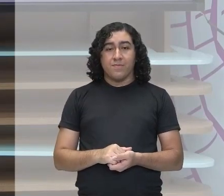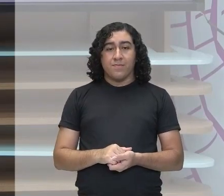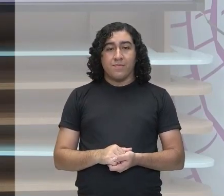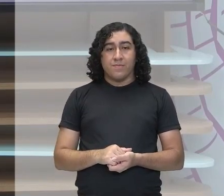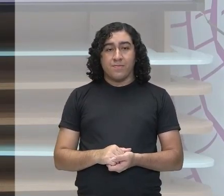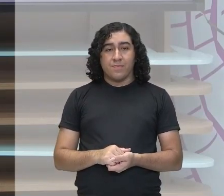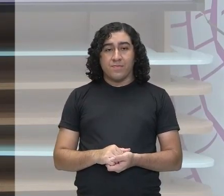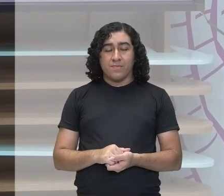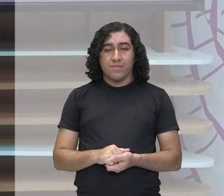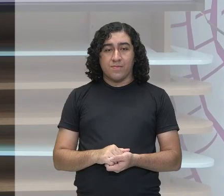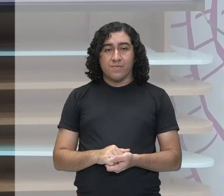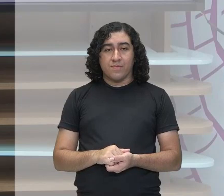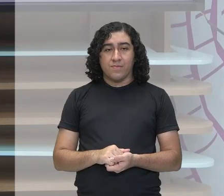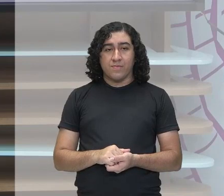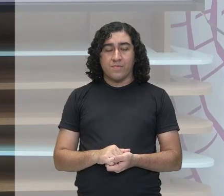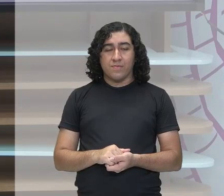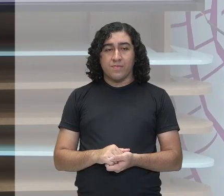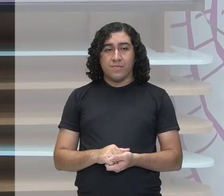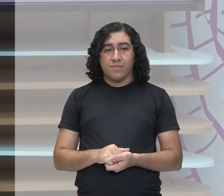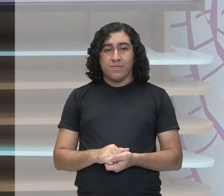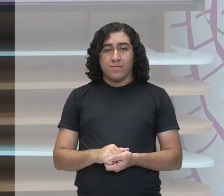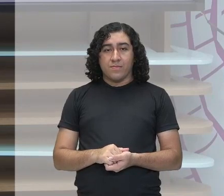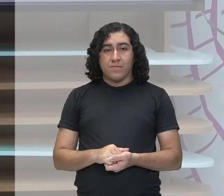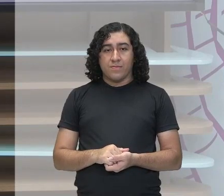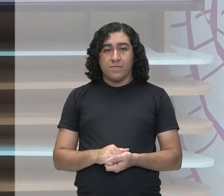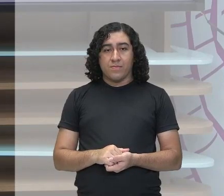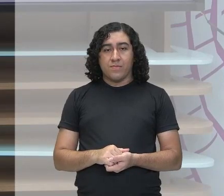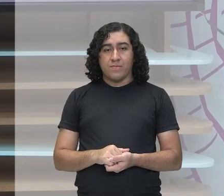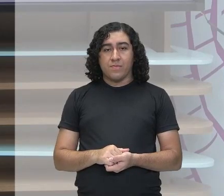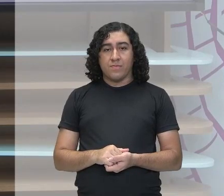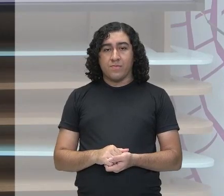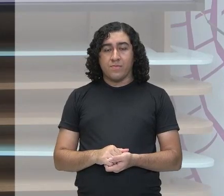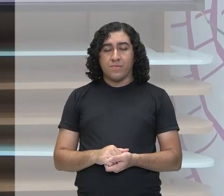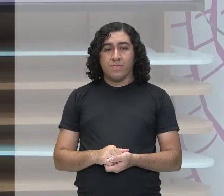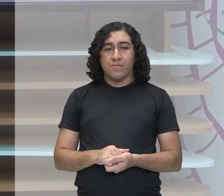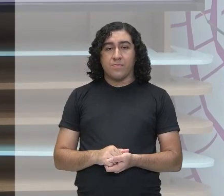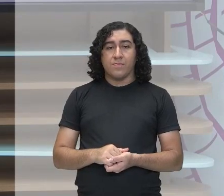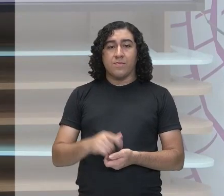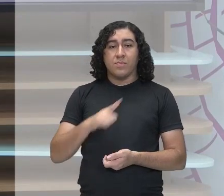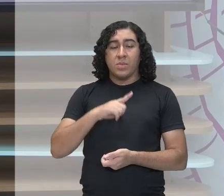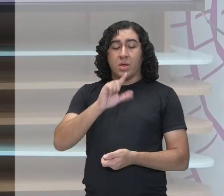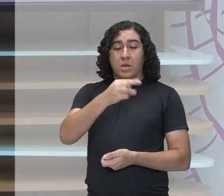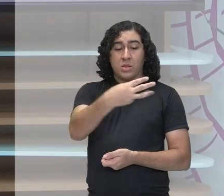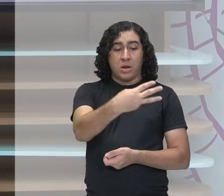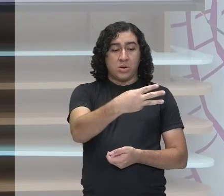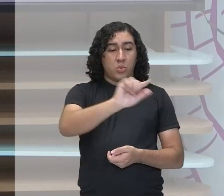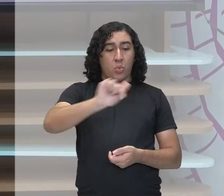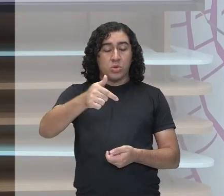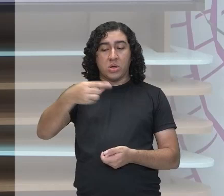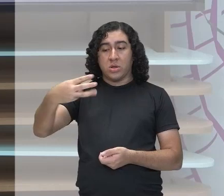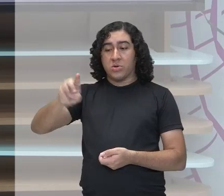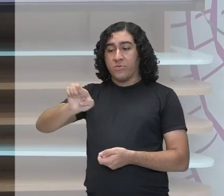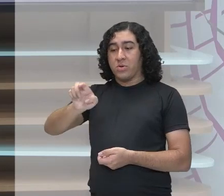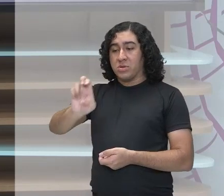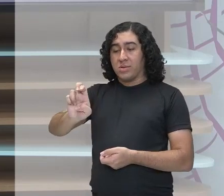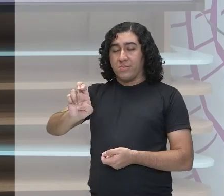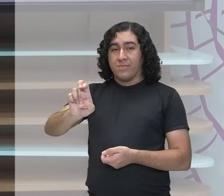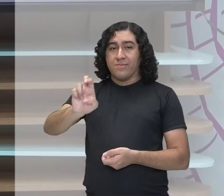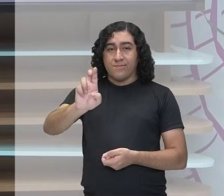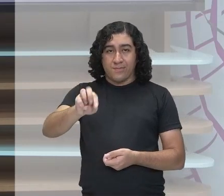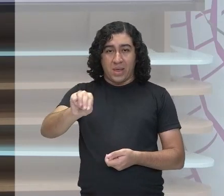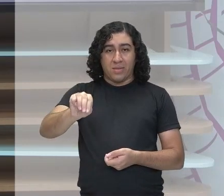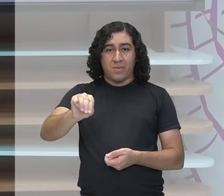Esse aqui com raio 3. E esse com raio 3,5. Porque vai ter mais 0,5 metros.